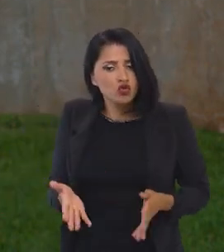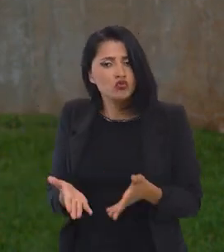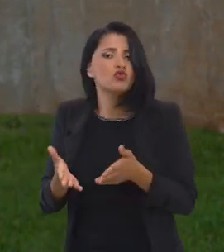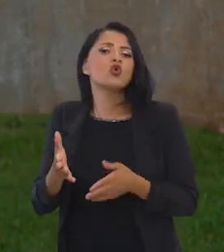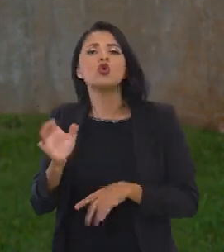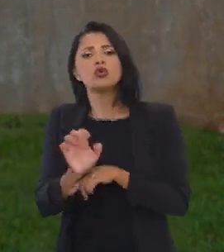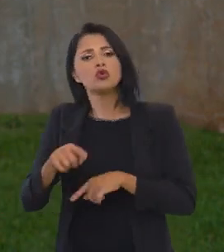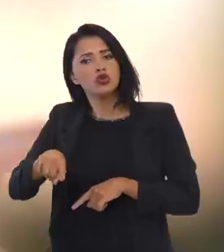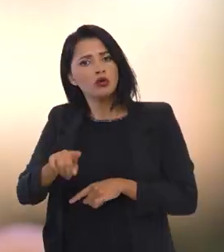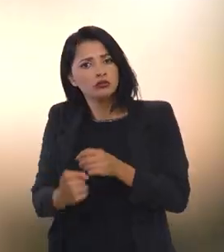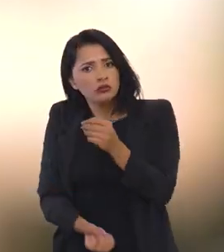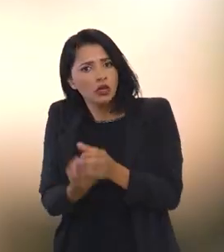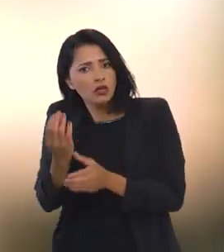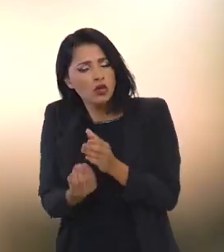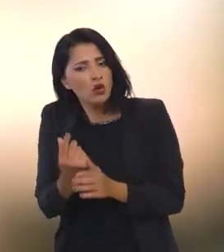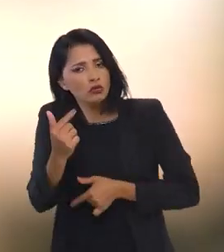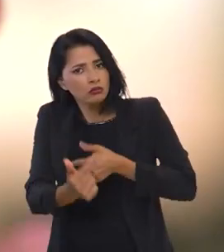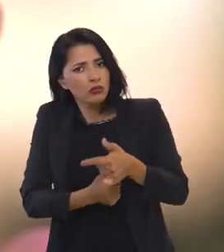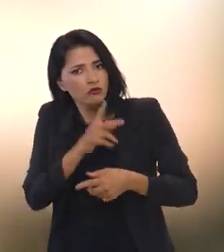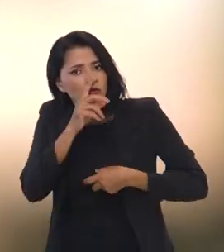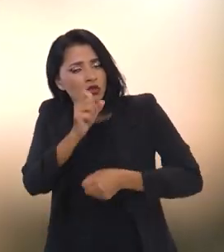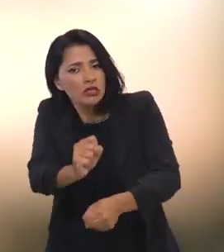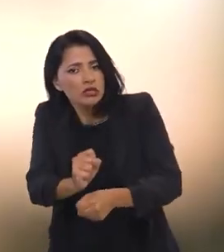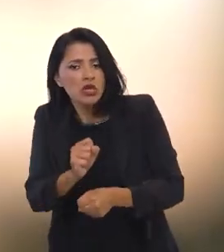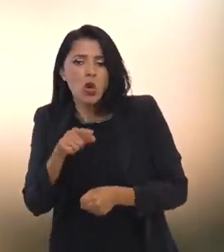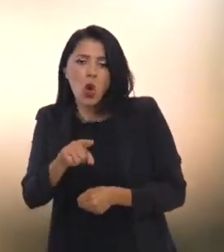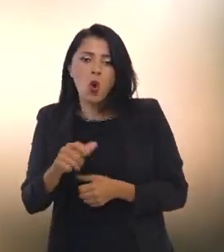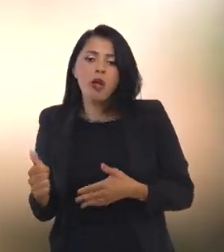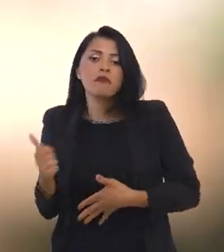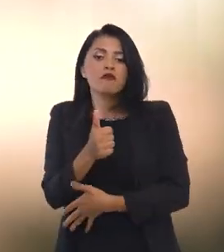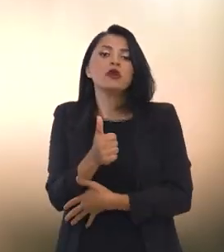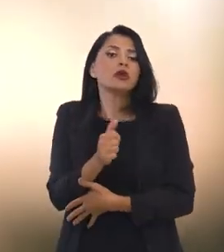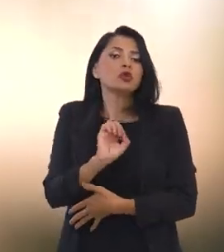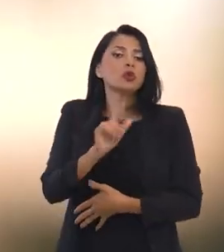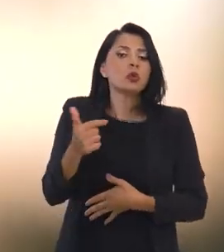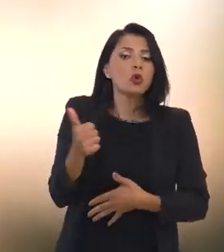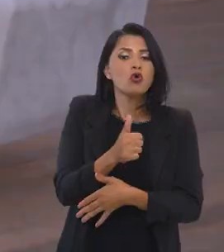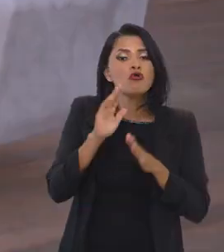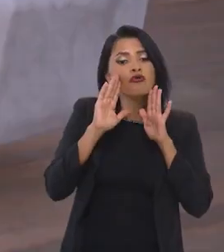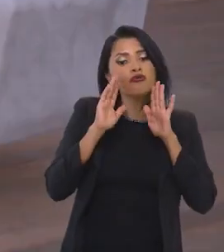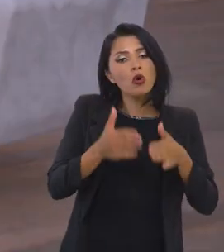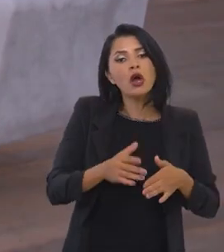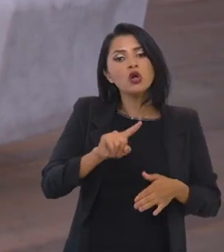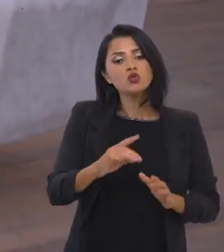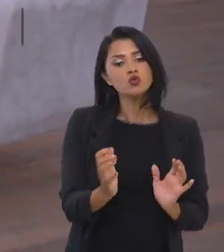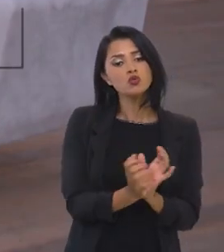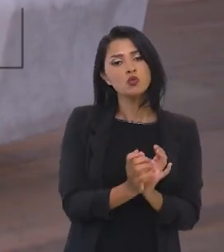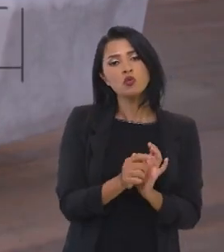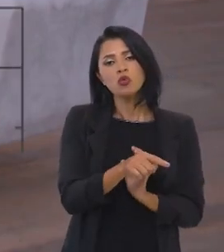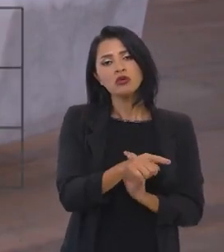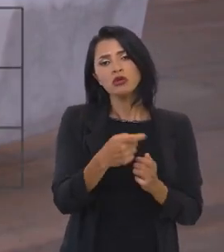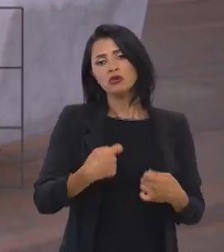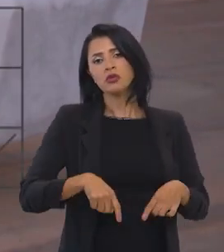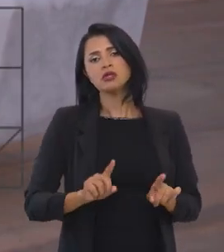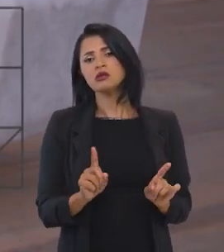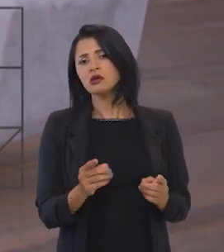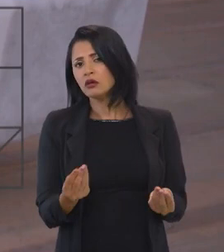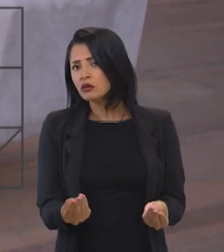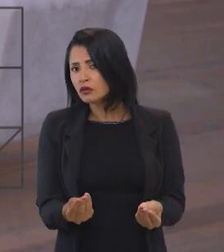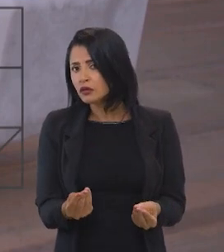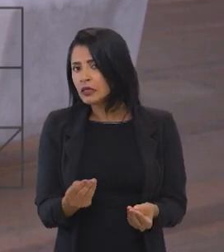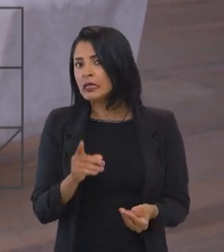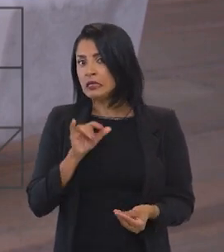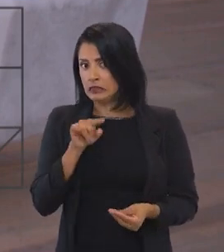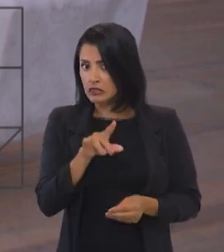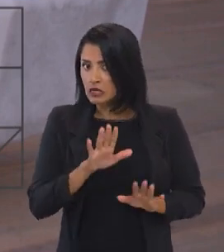aquela região? Ele criou emprego? Ele fortaleceu? Ou ele é privilégio? Ou ele foi focado por um determinado público que não